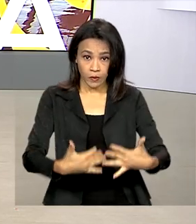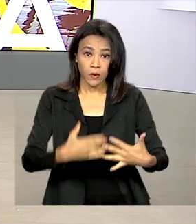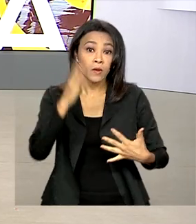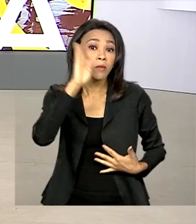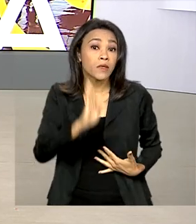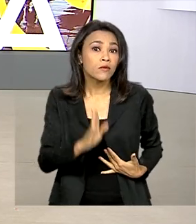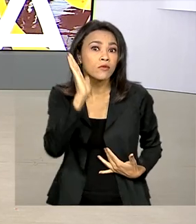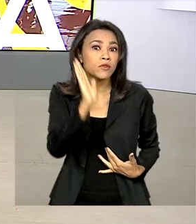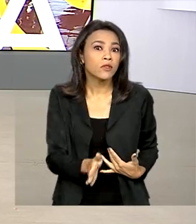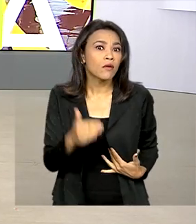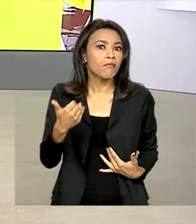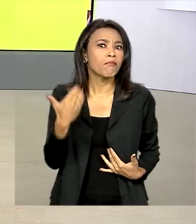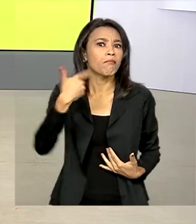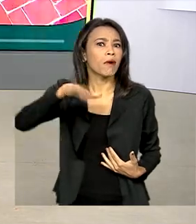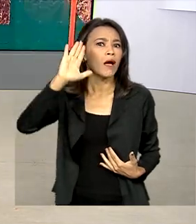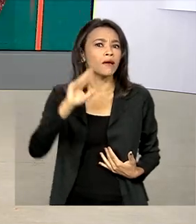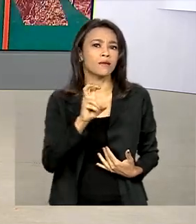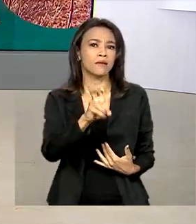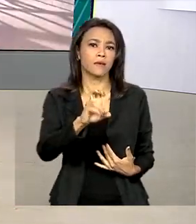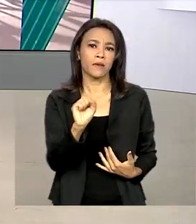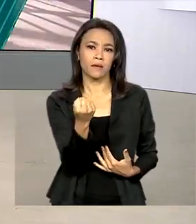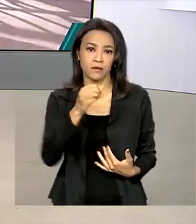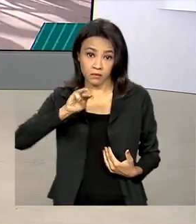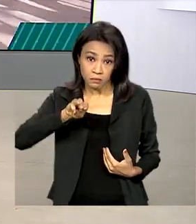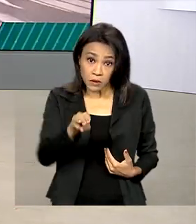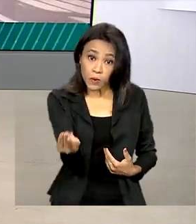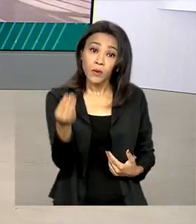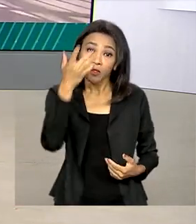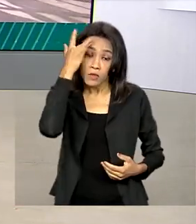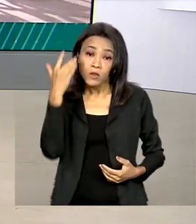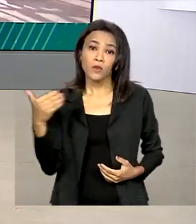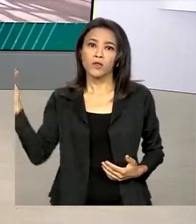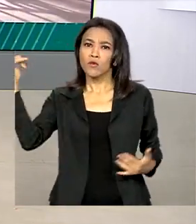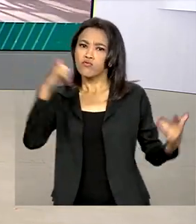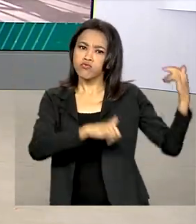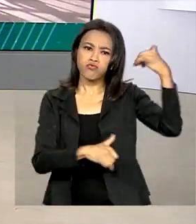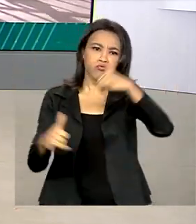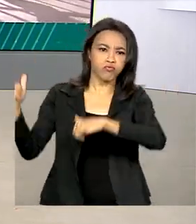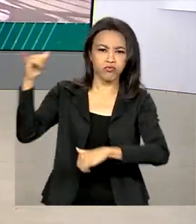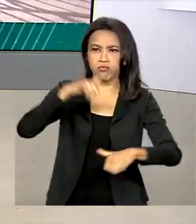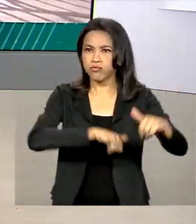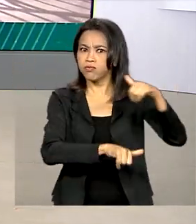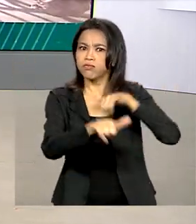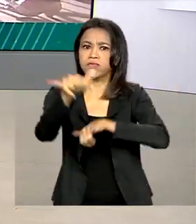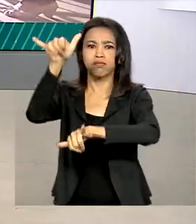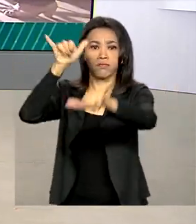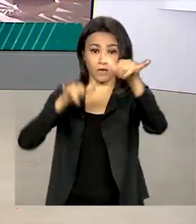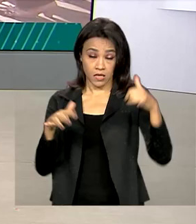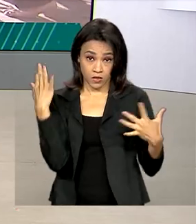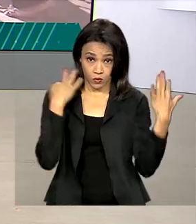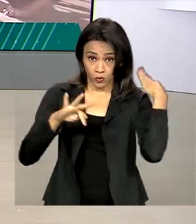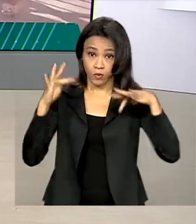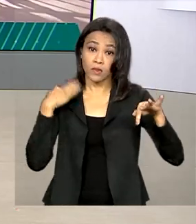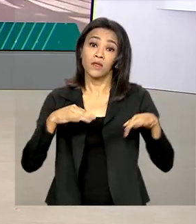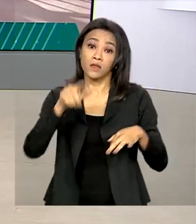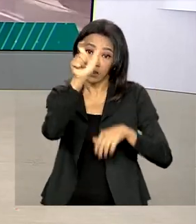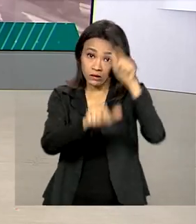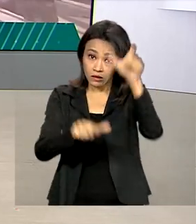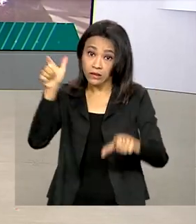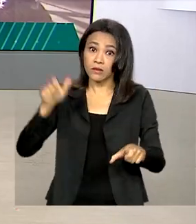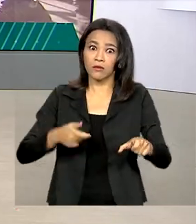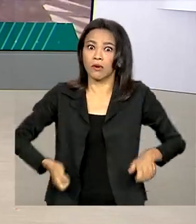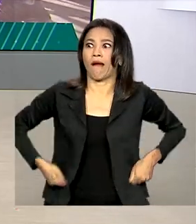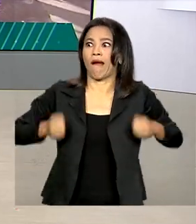teve mais de 58 milhões de passageiros circulando em aeroportos neste ano e que os turistas estrangeiros estão